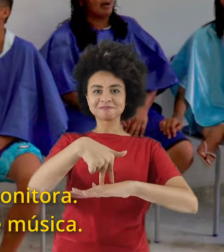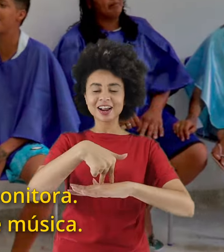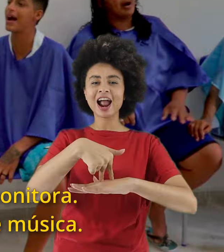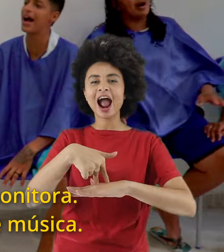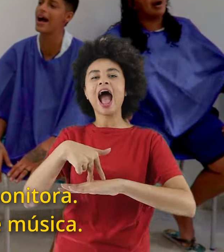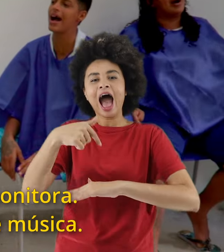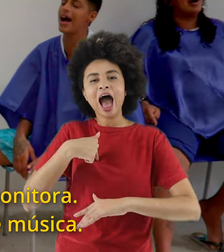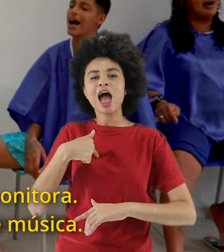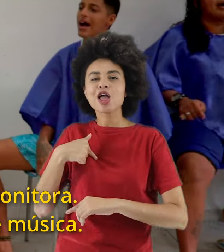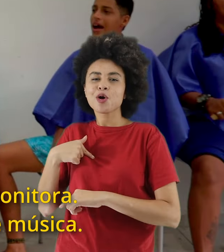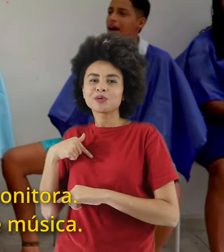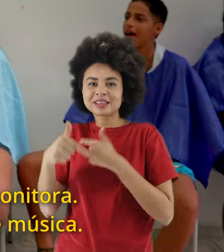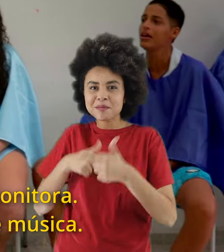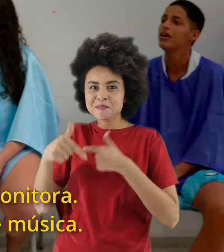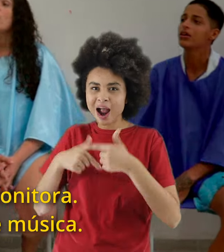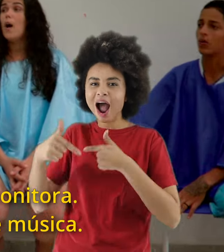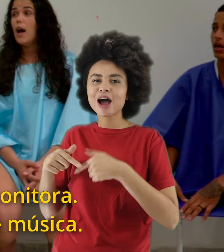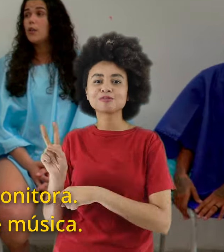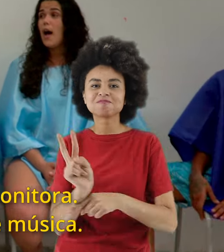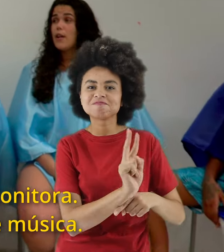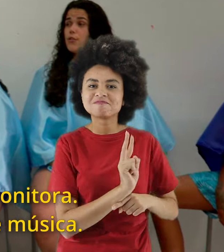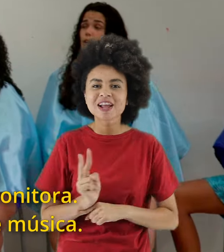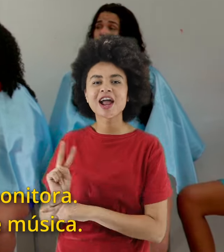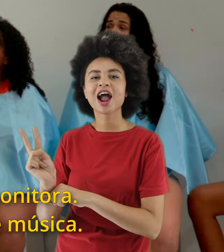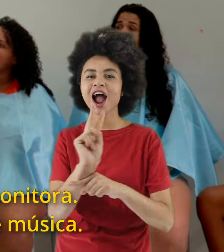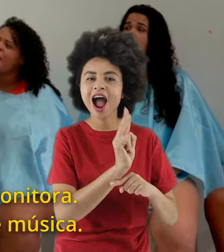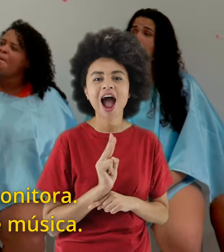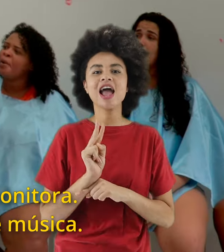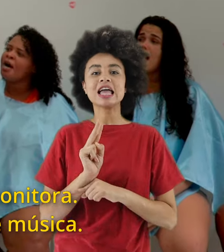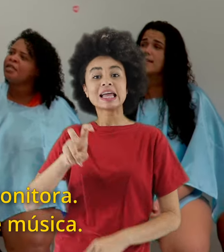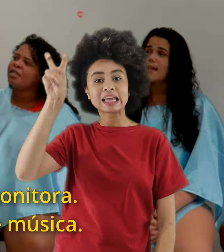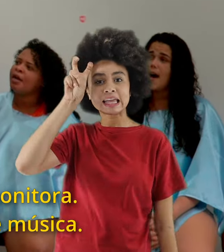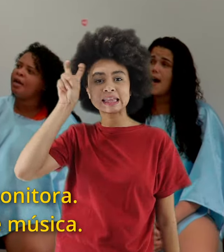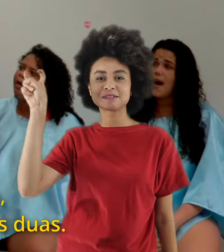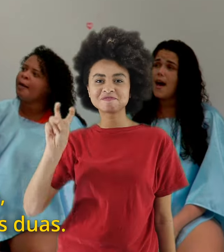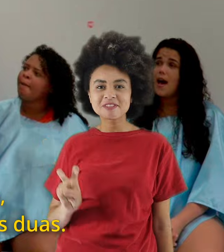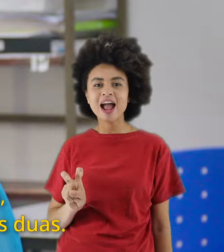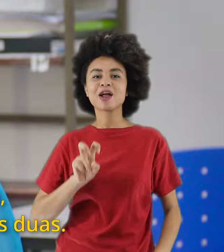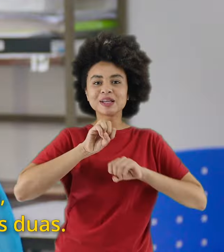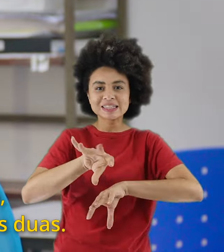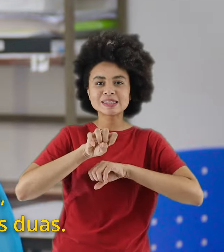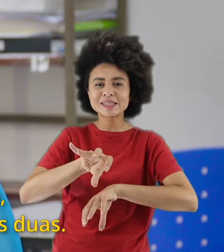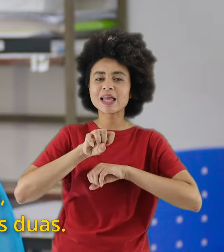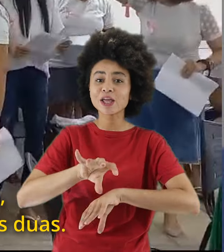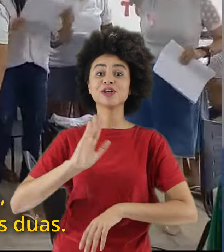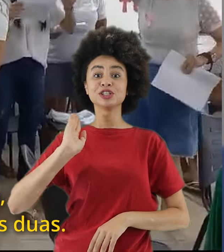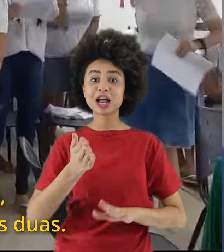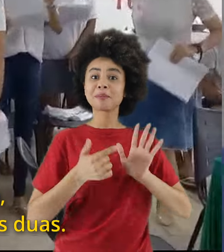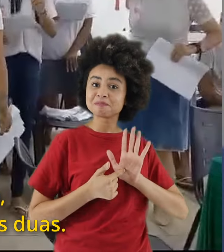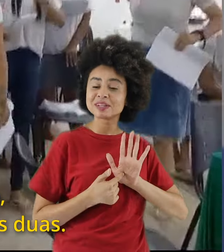Eu trabalho na escola, sou monitora, e nesta quinta-feira dou aula de música. Teve uma apresentação,